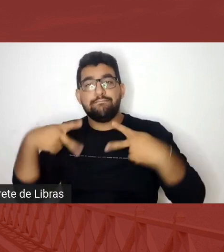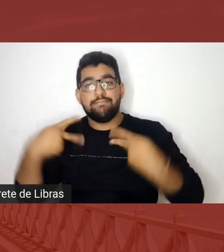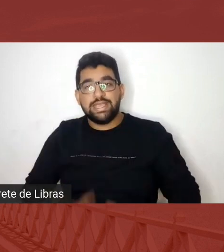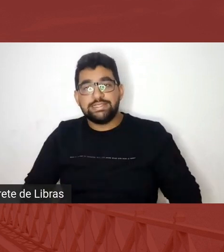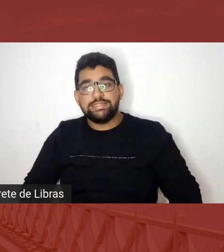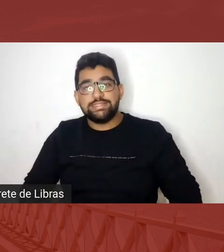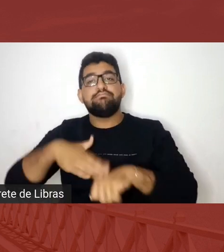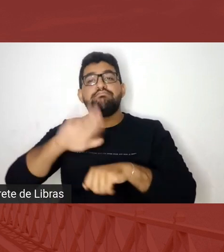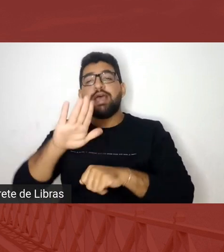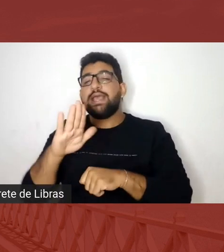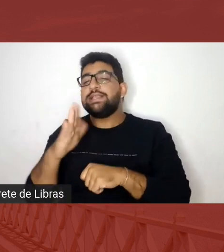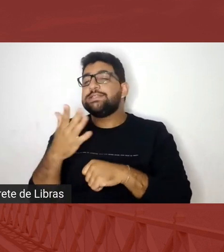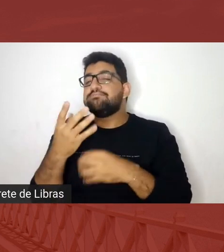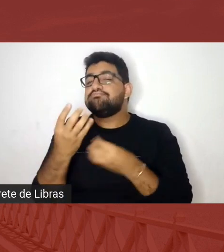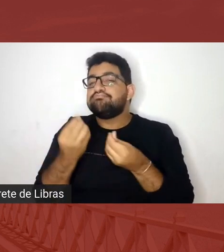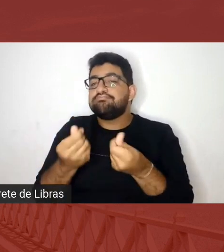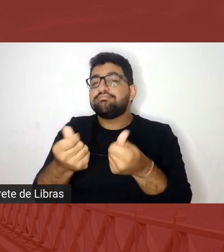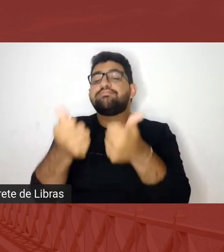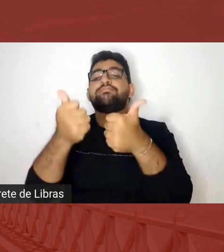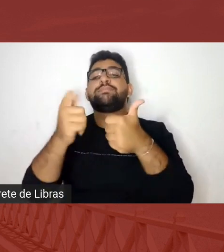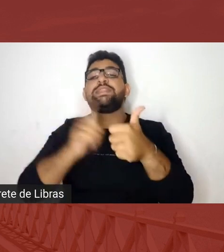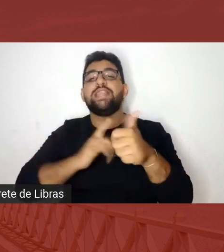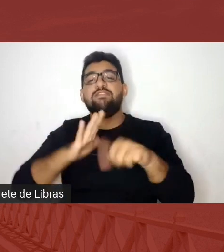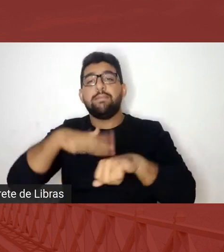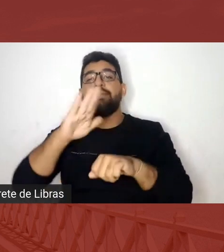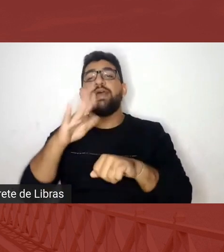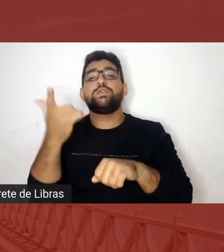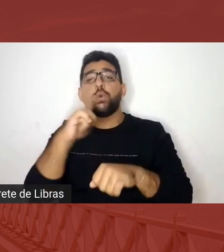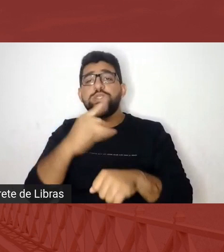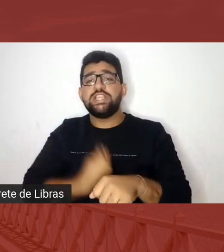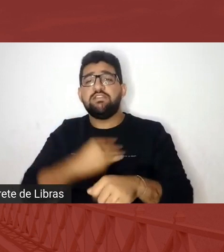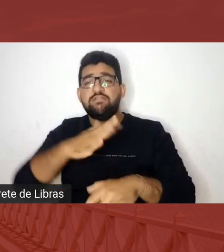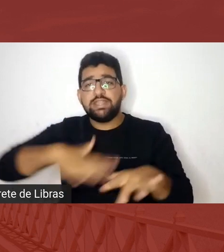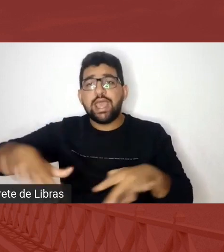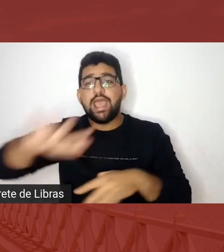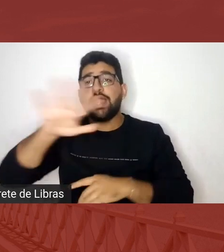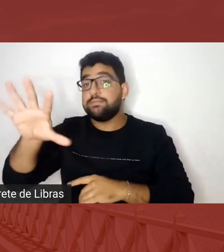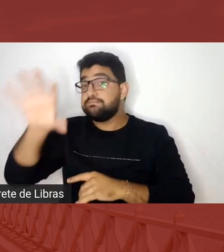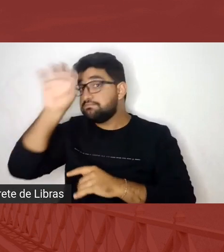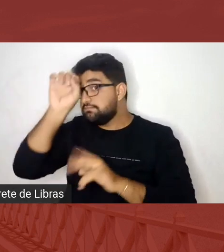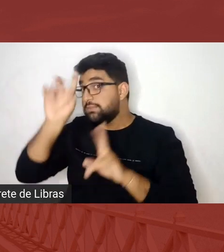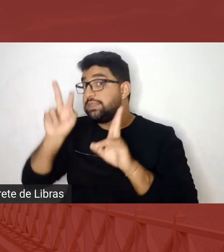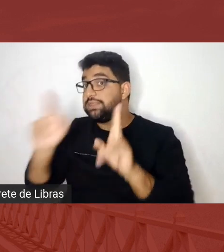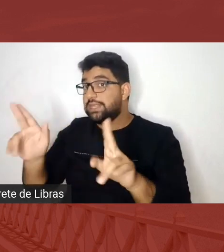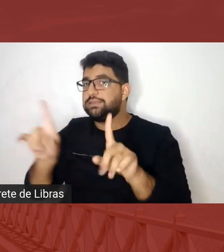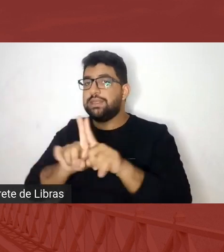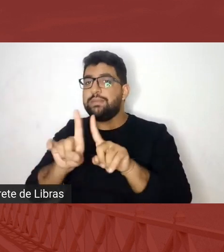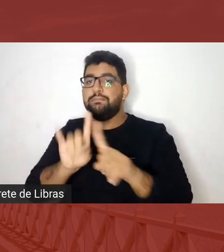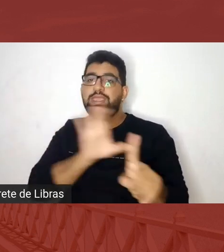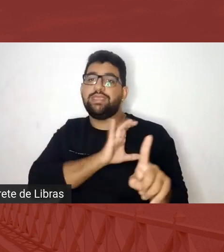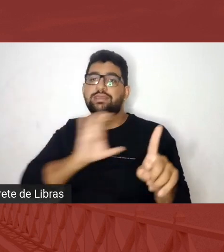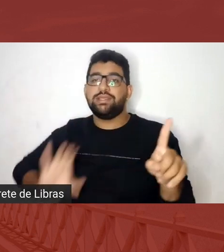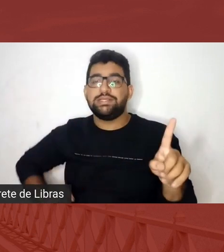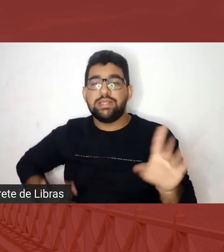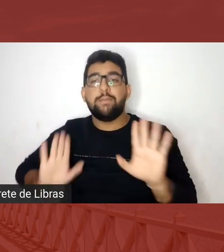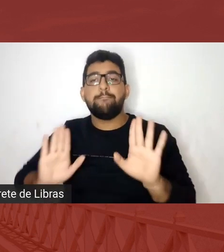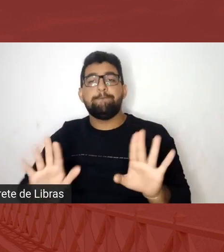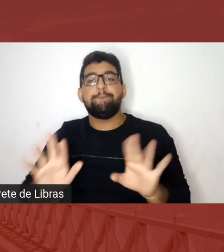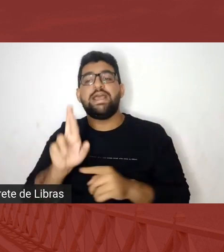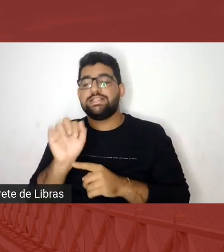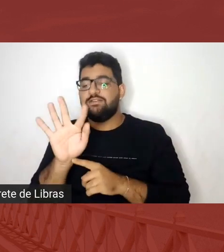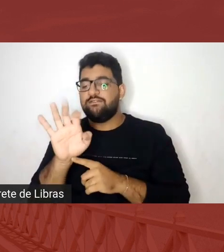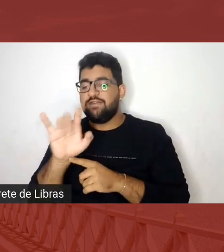direito, o espaço de viver a espiritualidade cristã também. Mas quando o Rafael traz a informação de que é